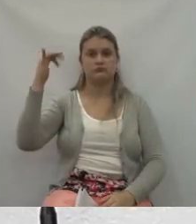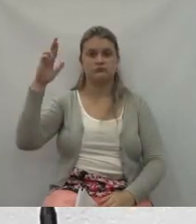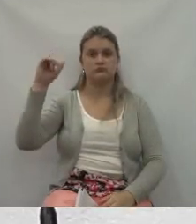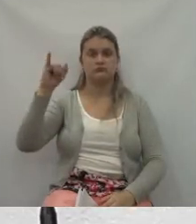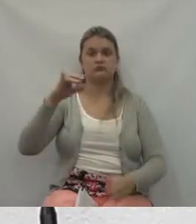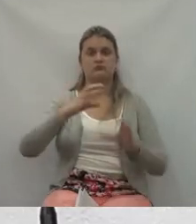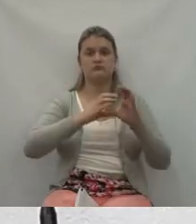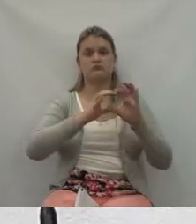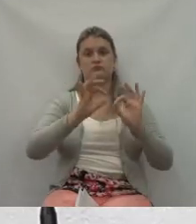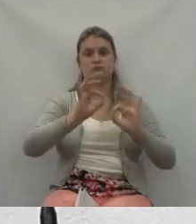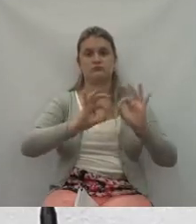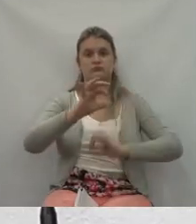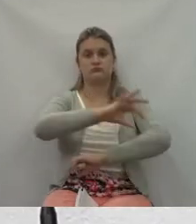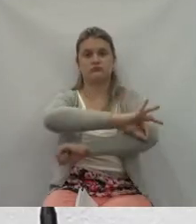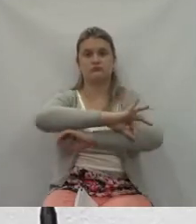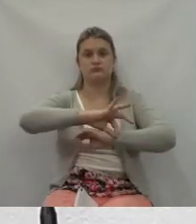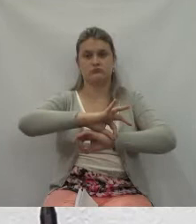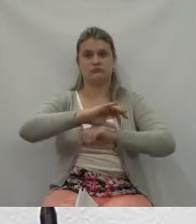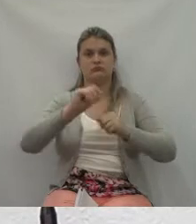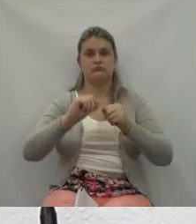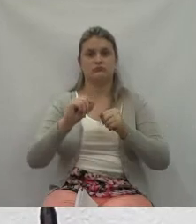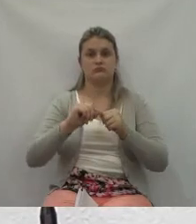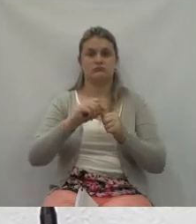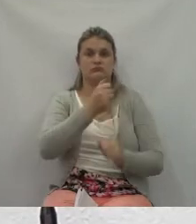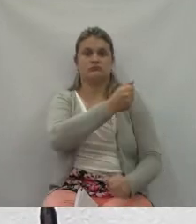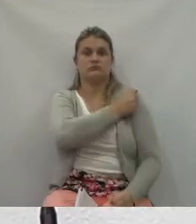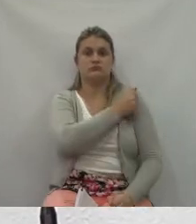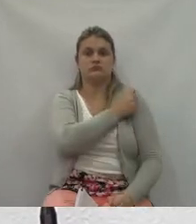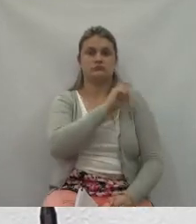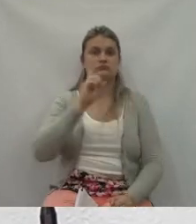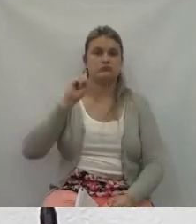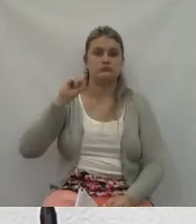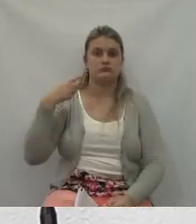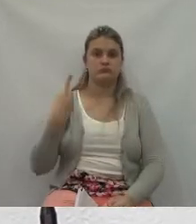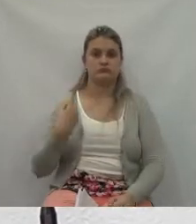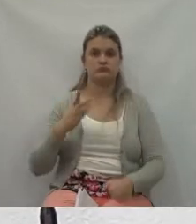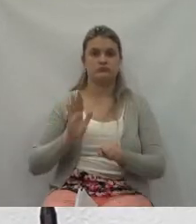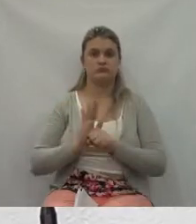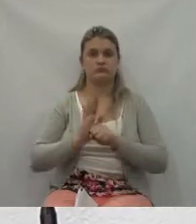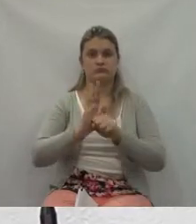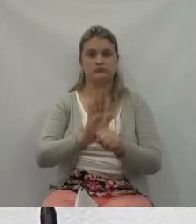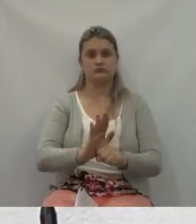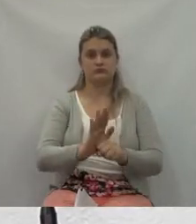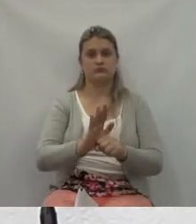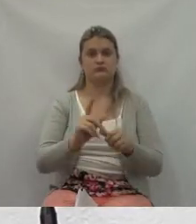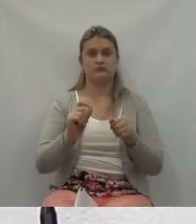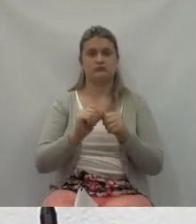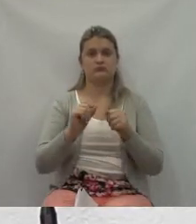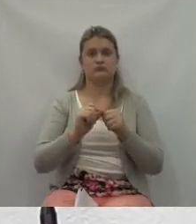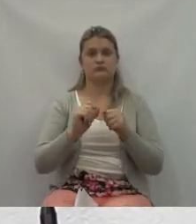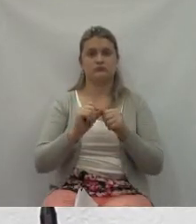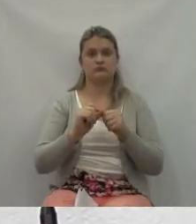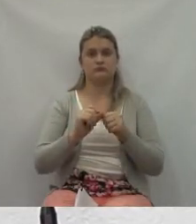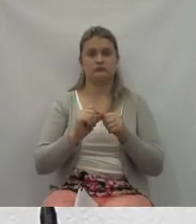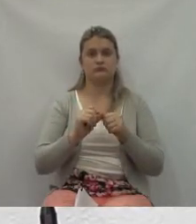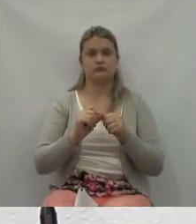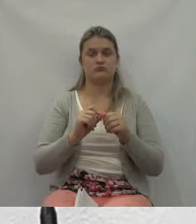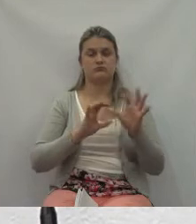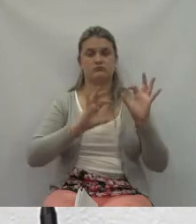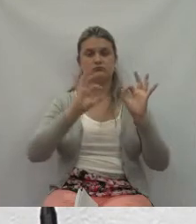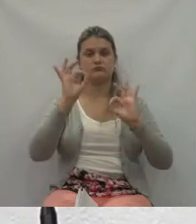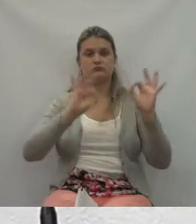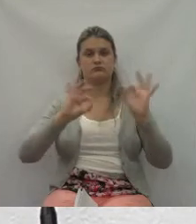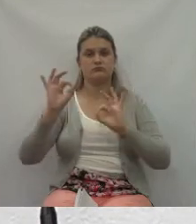acadêmicos de direito e nos ajudaram a dar uma repaginada da nossa unidade.